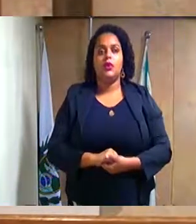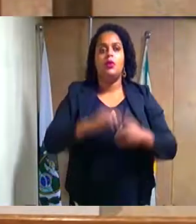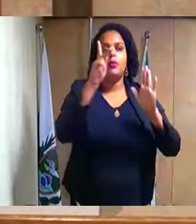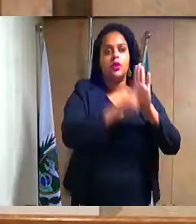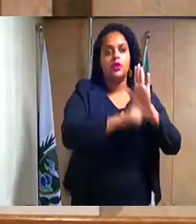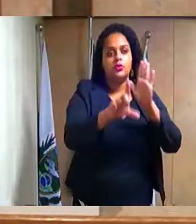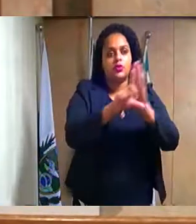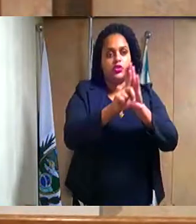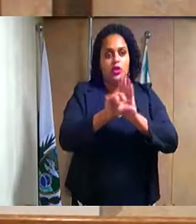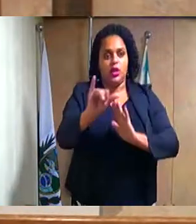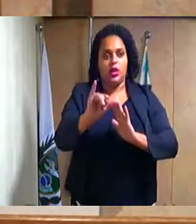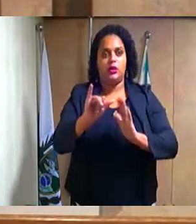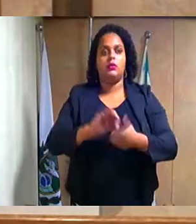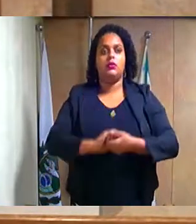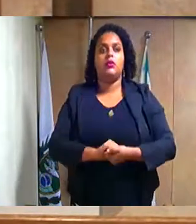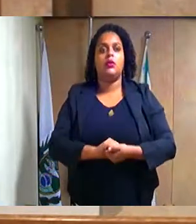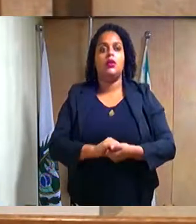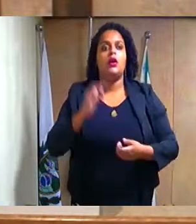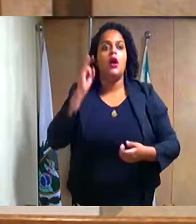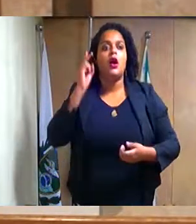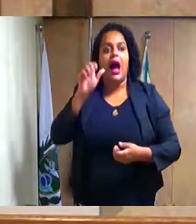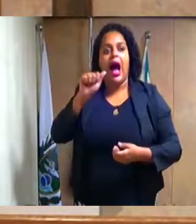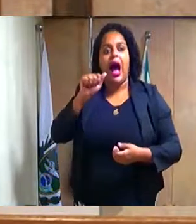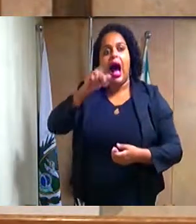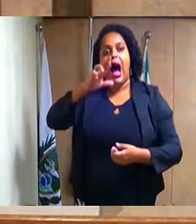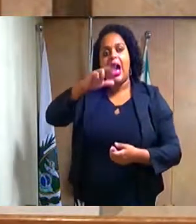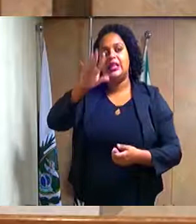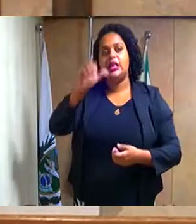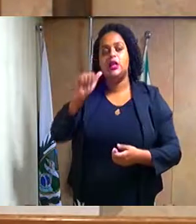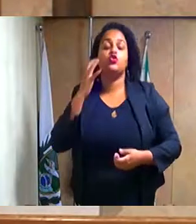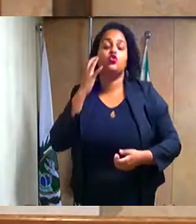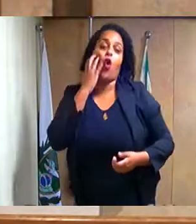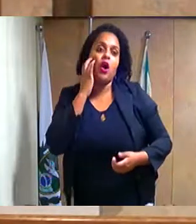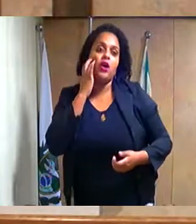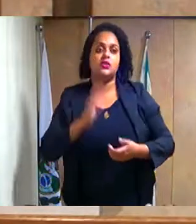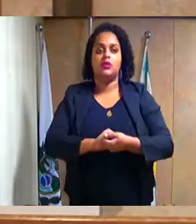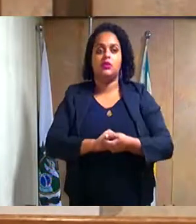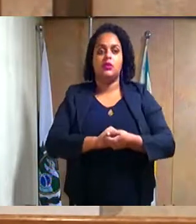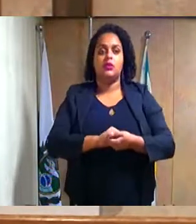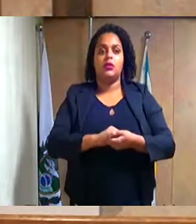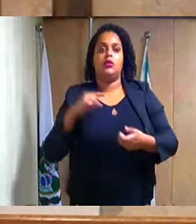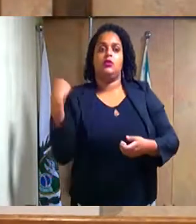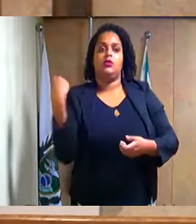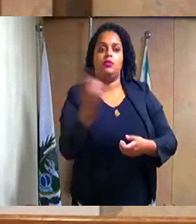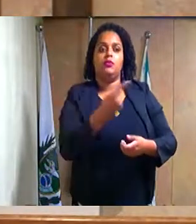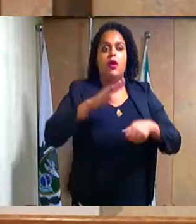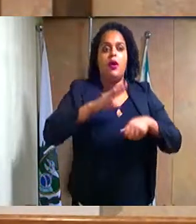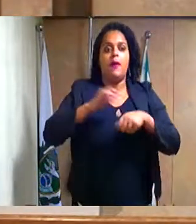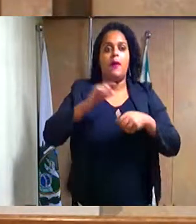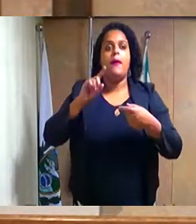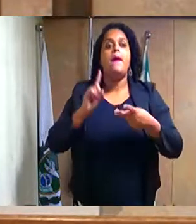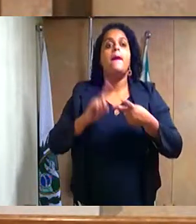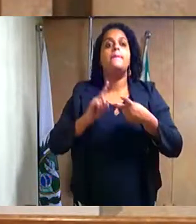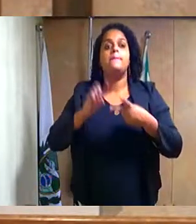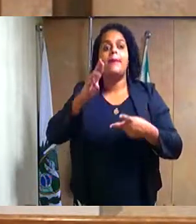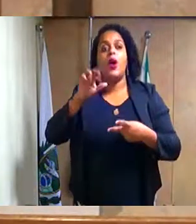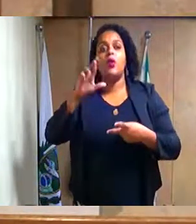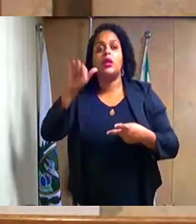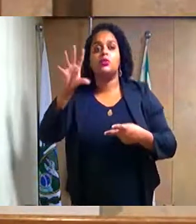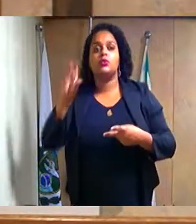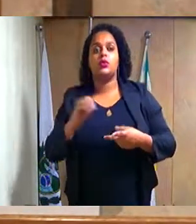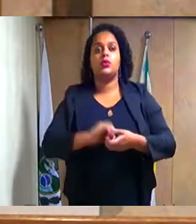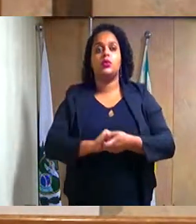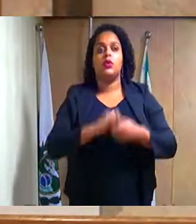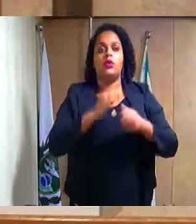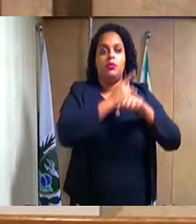Projeto de decreto legislativo do vereador Alex Rosa, concedendo ao ilustríssimo Sr. Maurício Antônio do Nascimento o